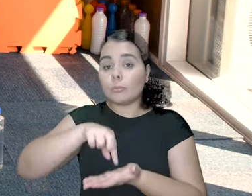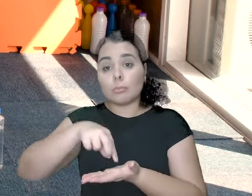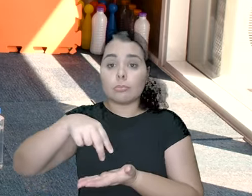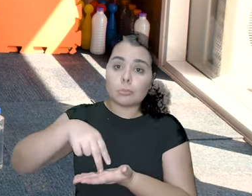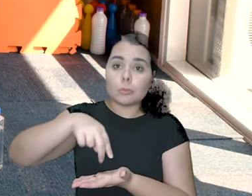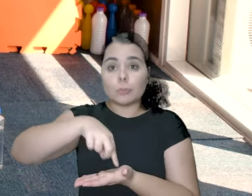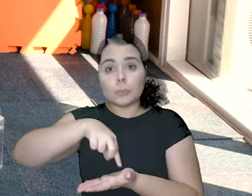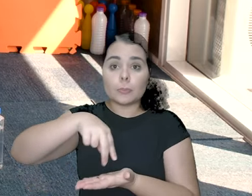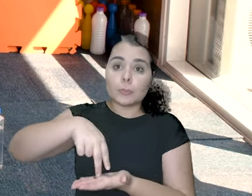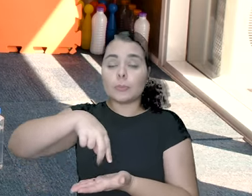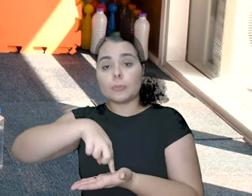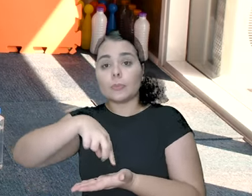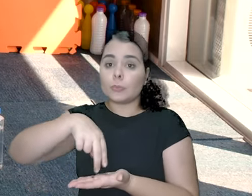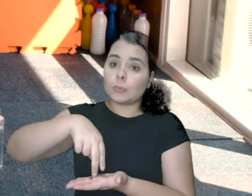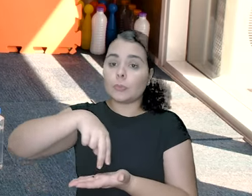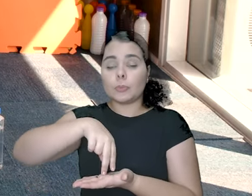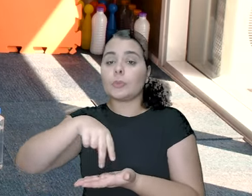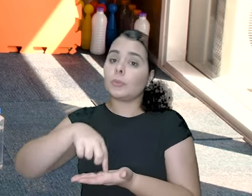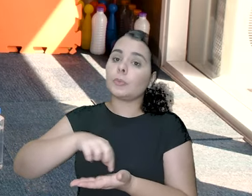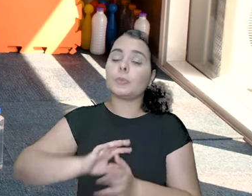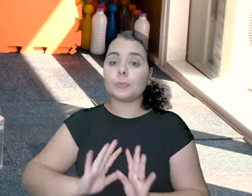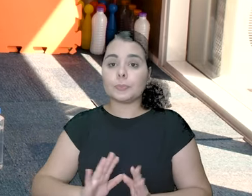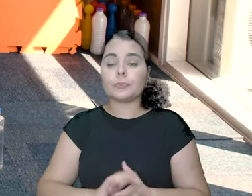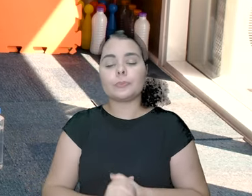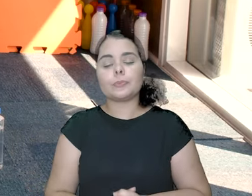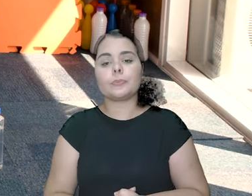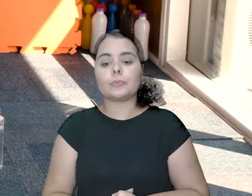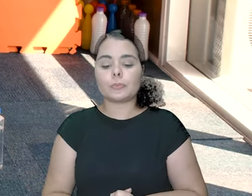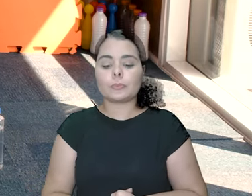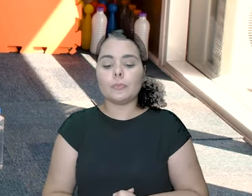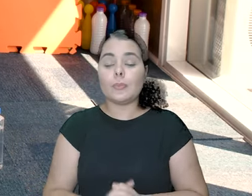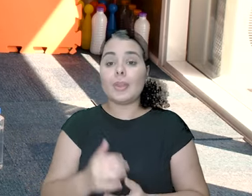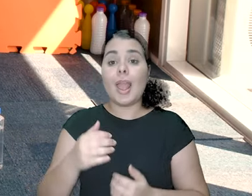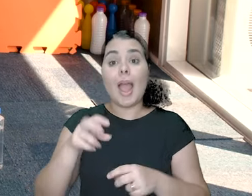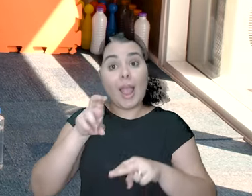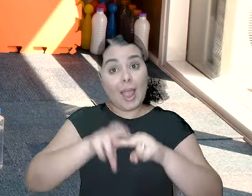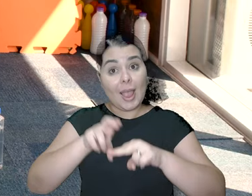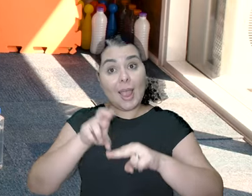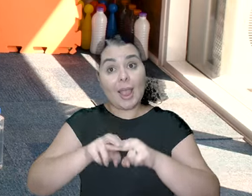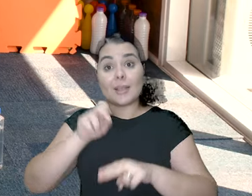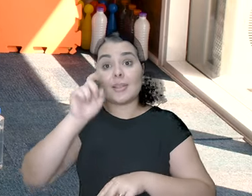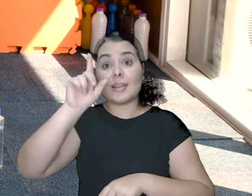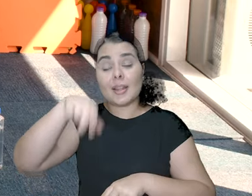mantém as mãos aqui na cadeira. A cadeira está te apoiando.